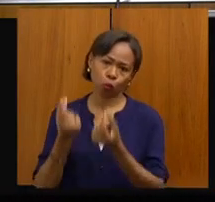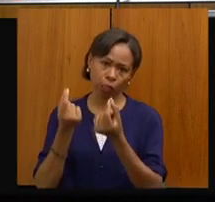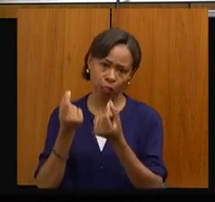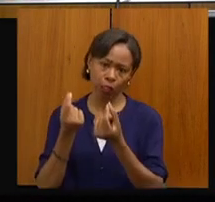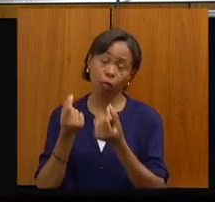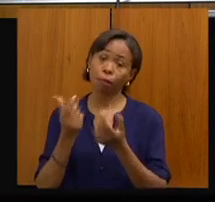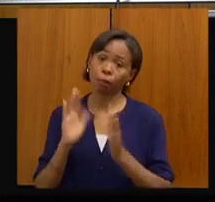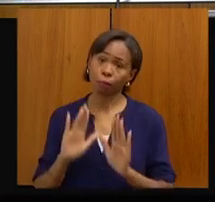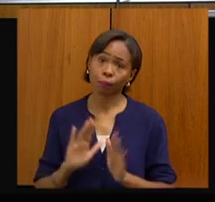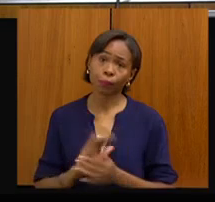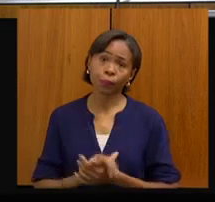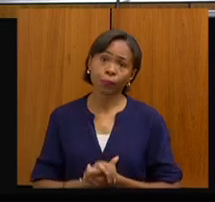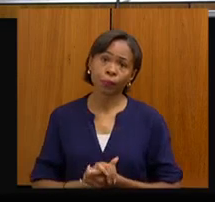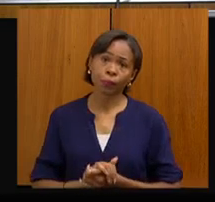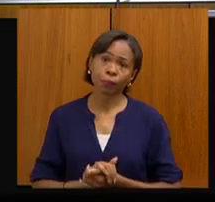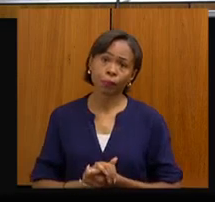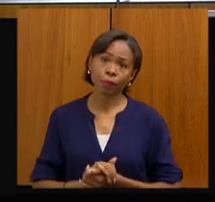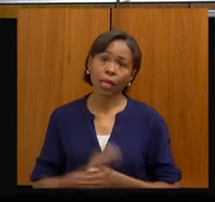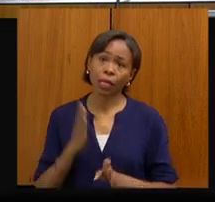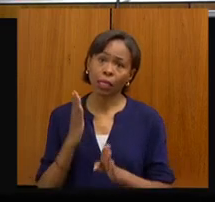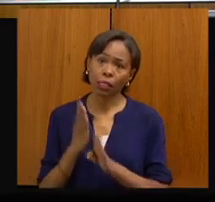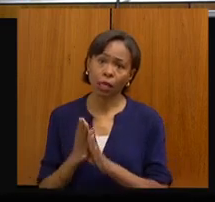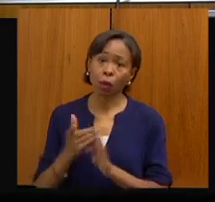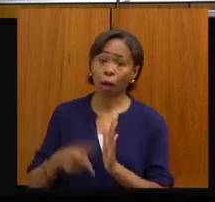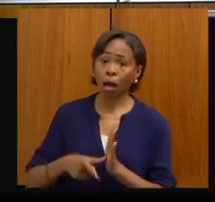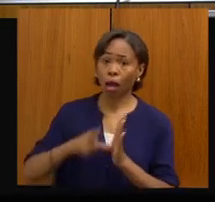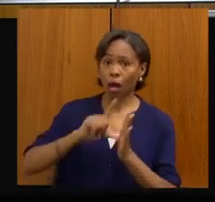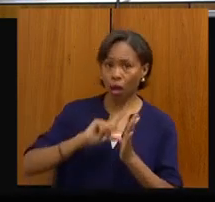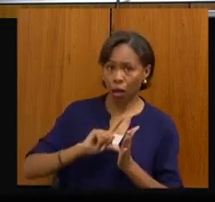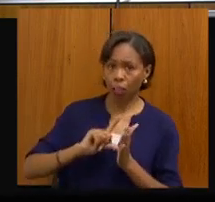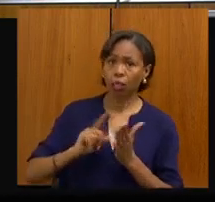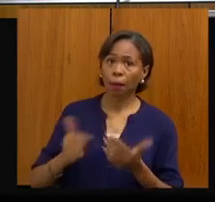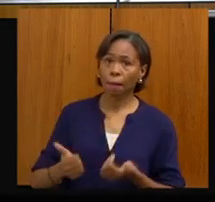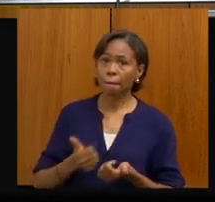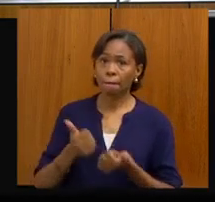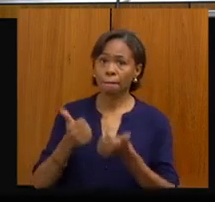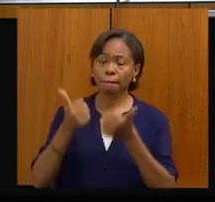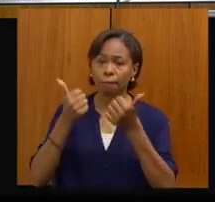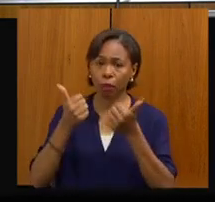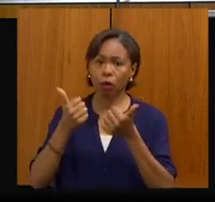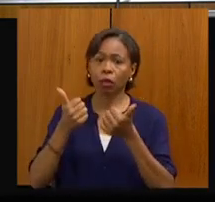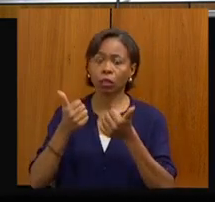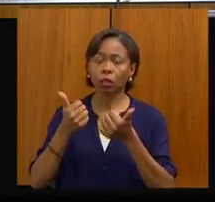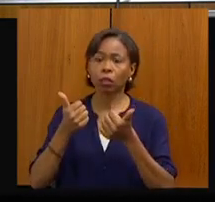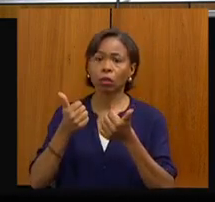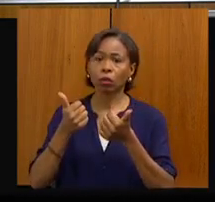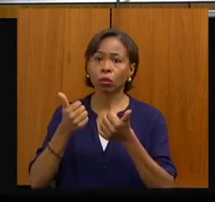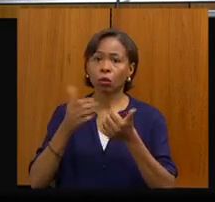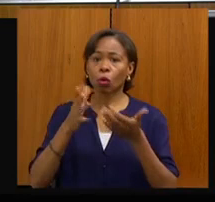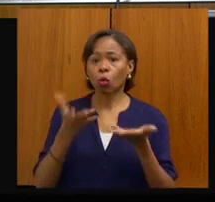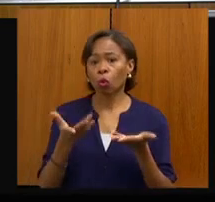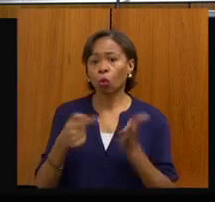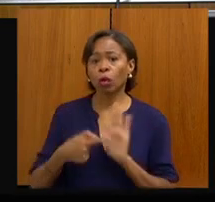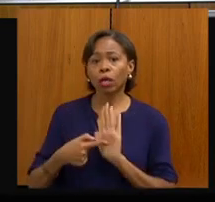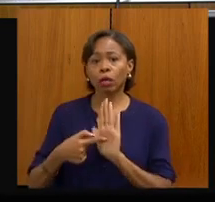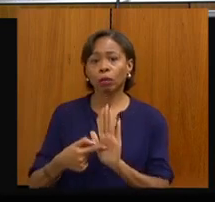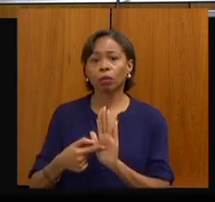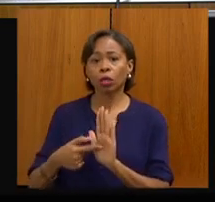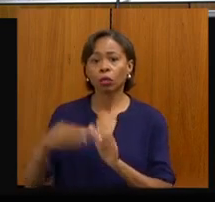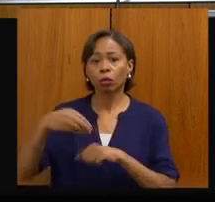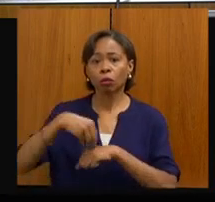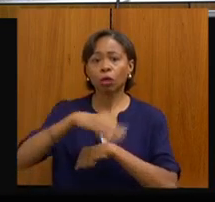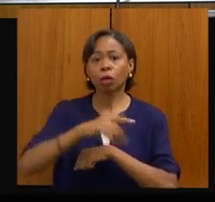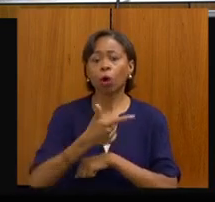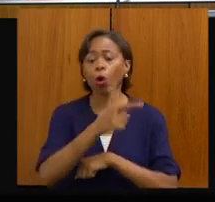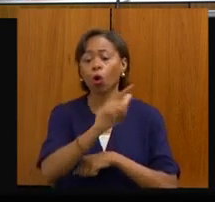assegura a detecção precoce, confirmação diagnóstica e melhore do fluxo de encaminhamento e abrange critérios de encaminhamento seguindo